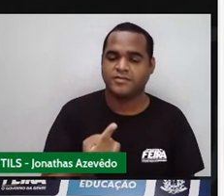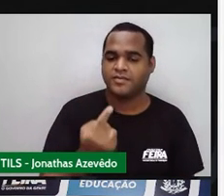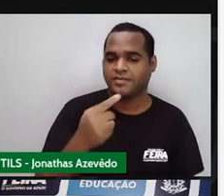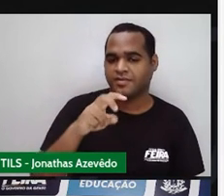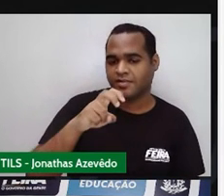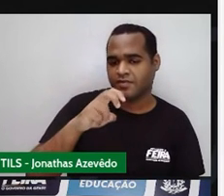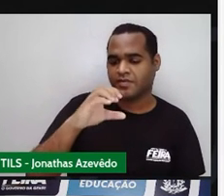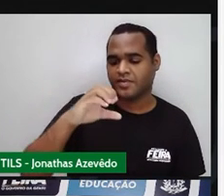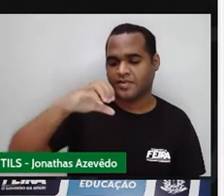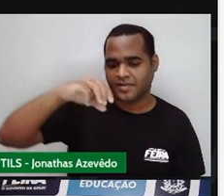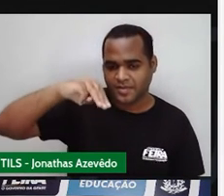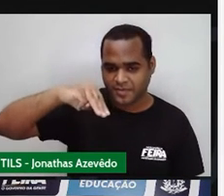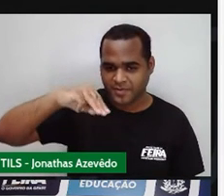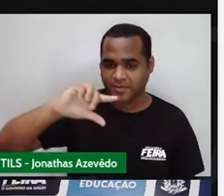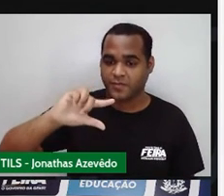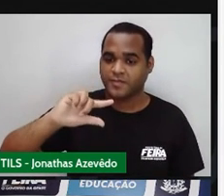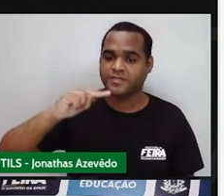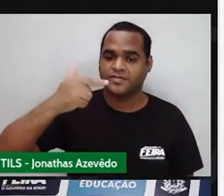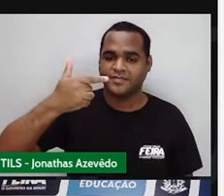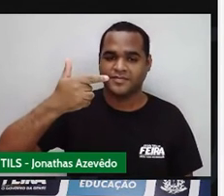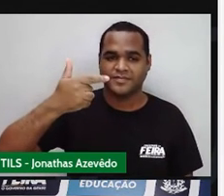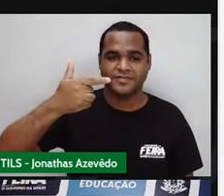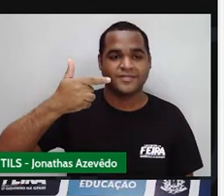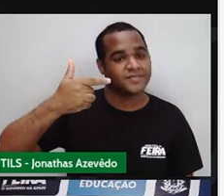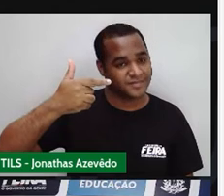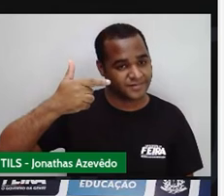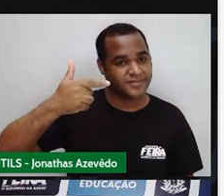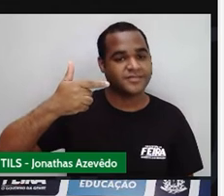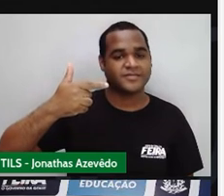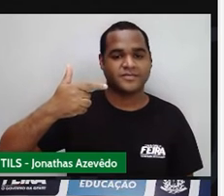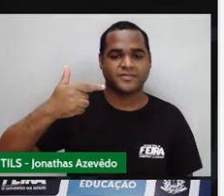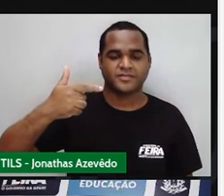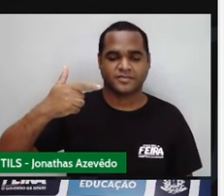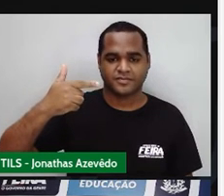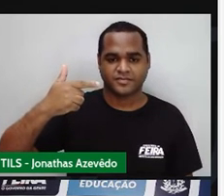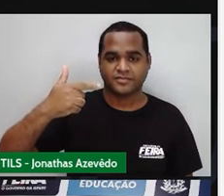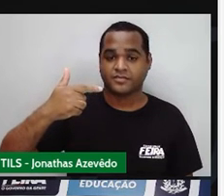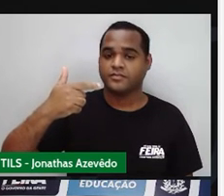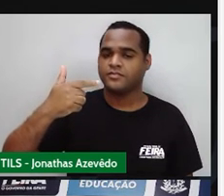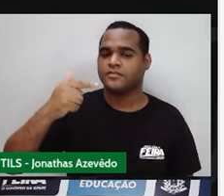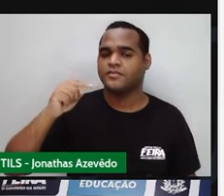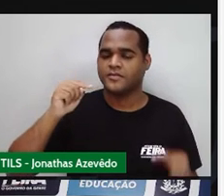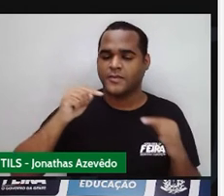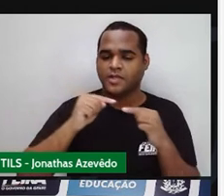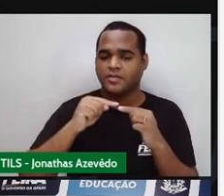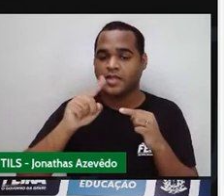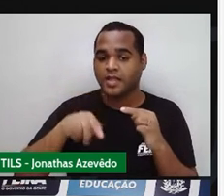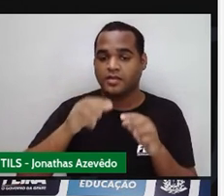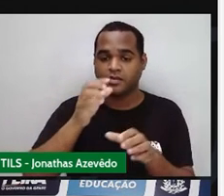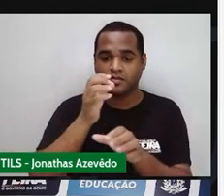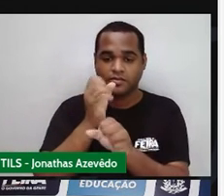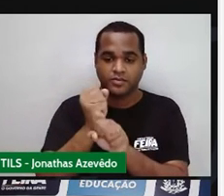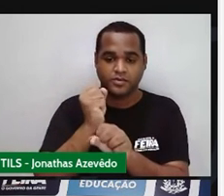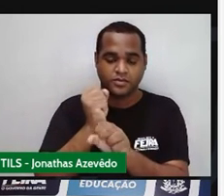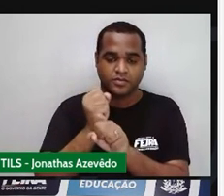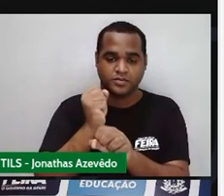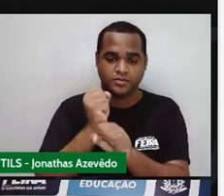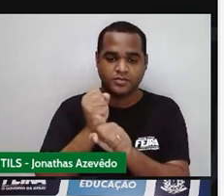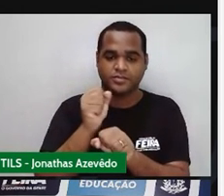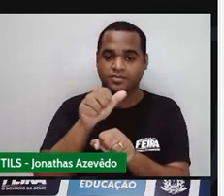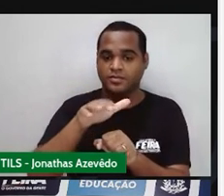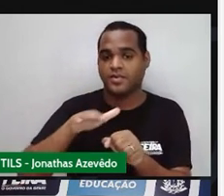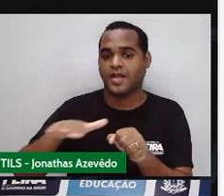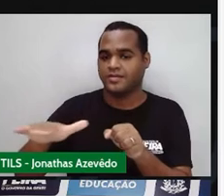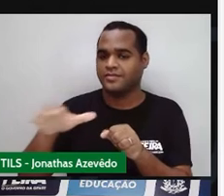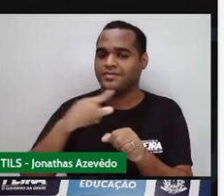centímetros quadrados. E vai ser somado com a